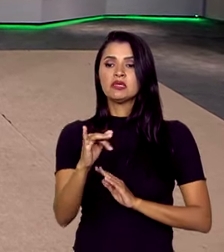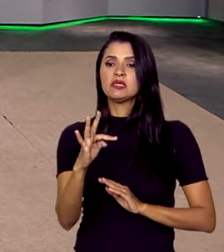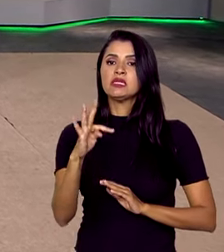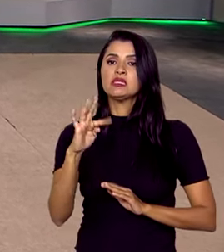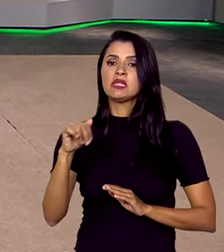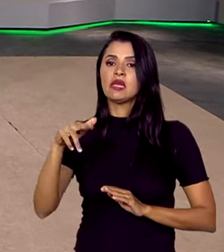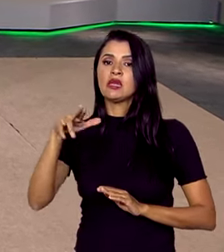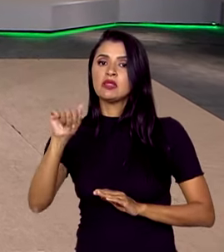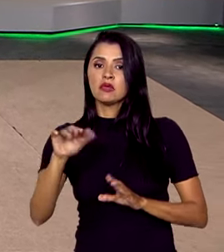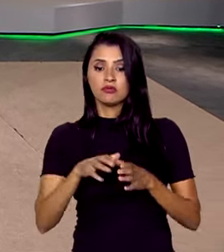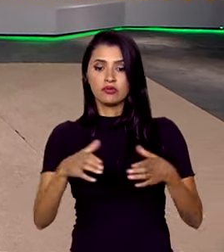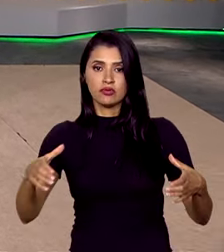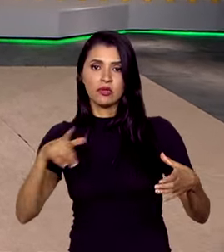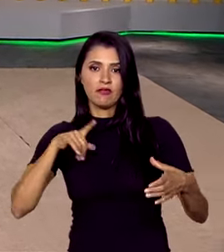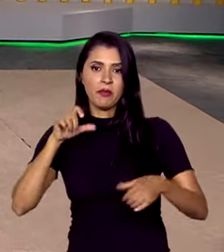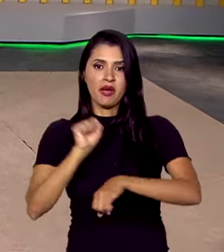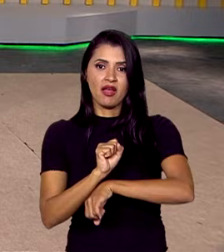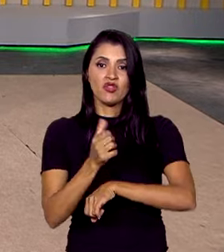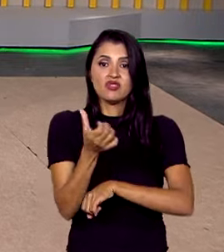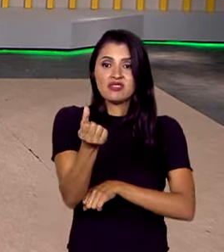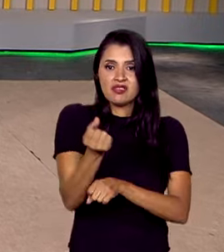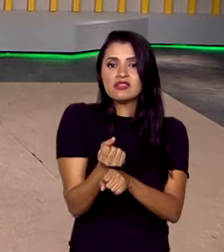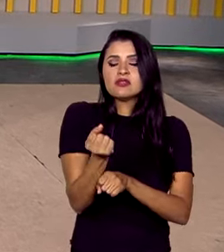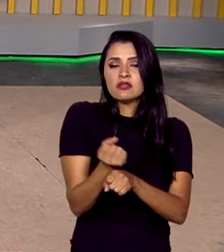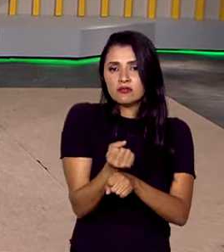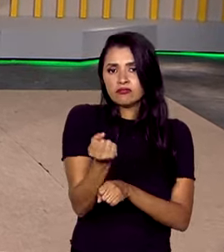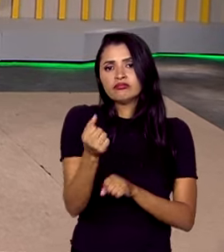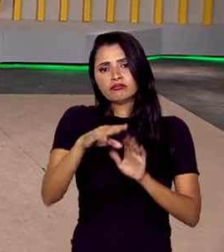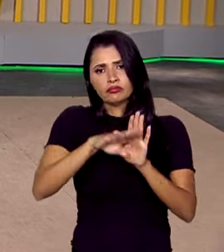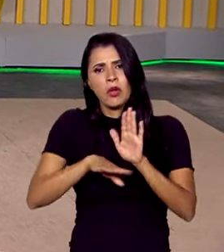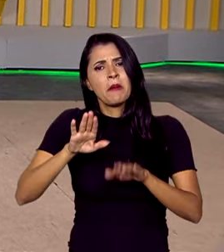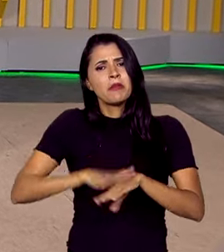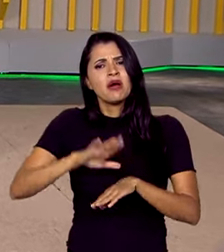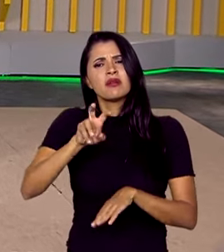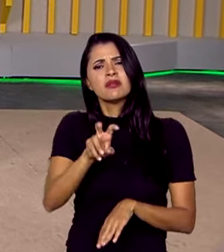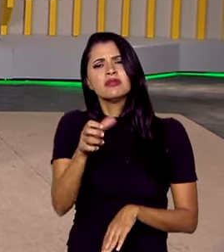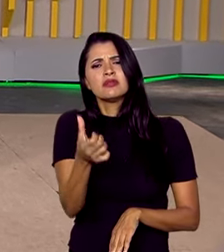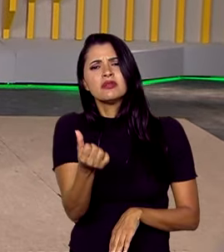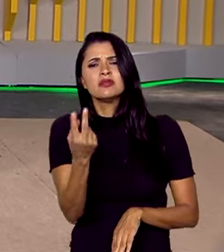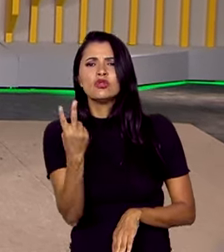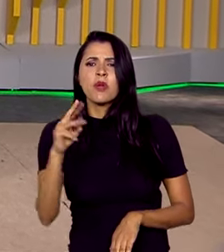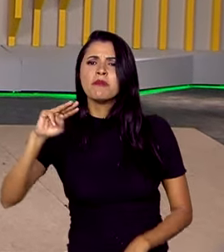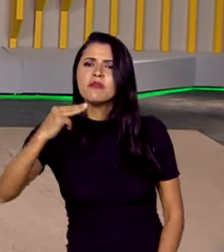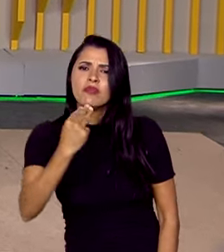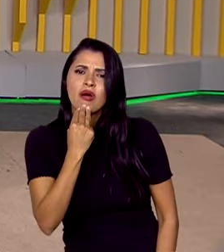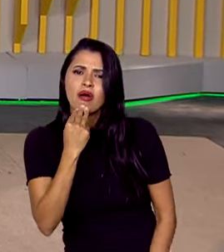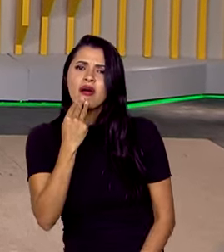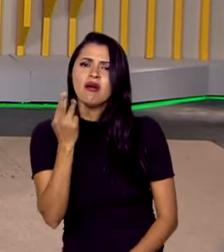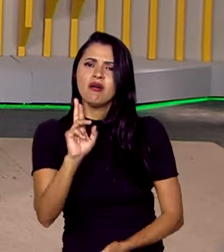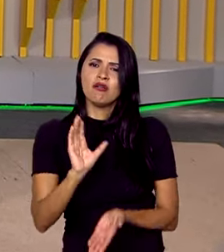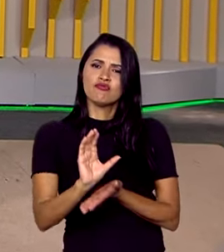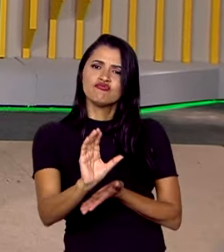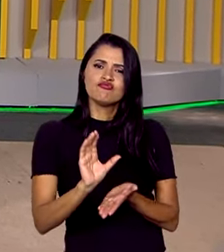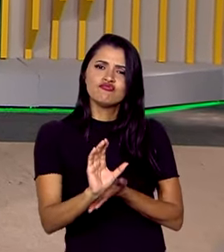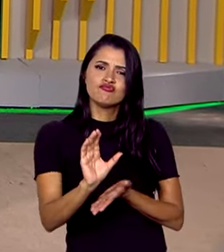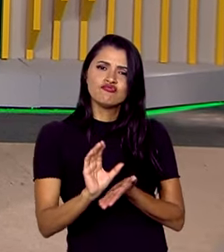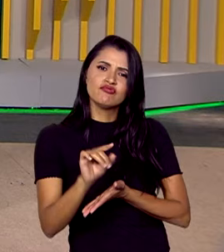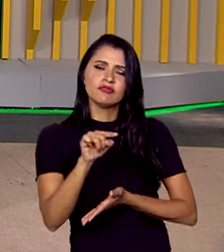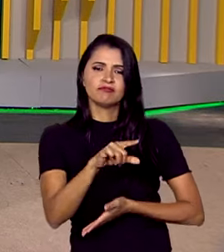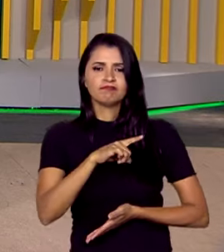inativo havia seis anos. O programa prevê mais de 562 milhões de reais de investimentos,